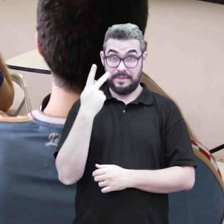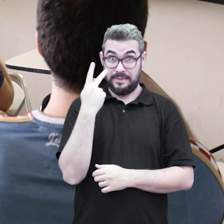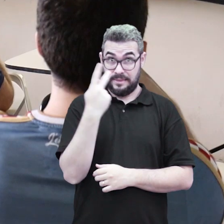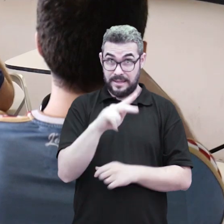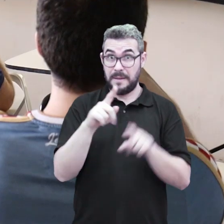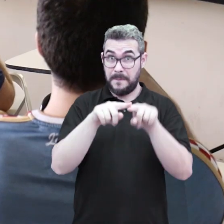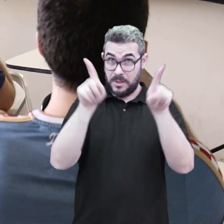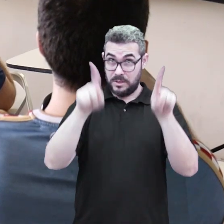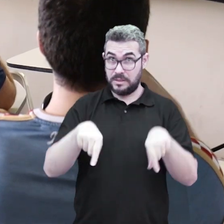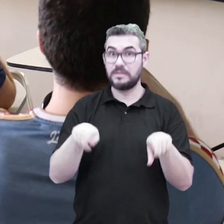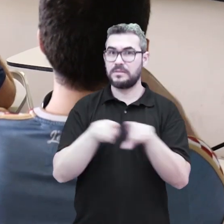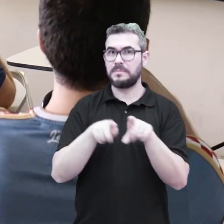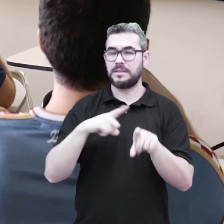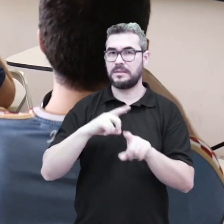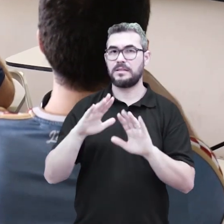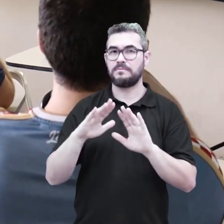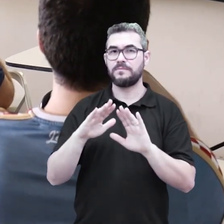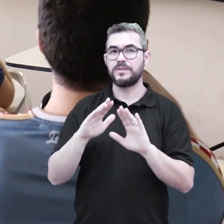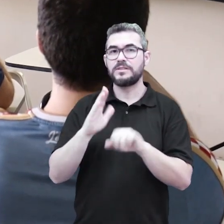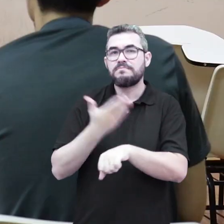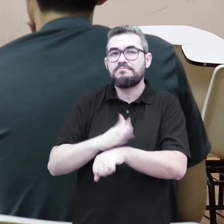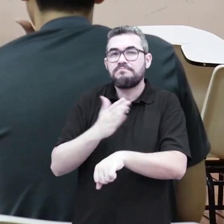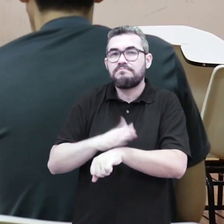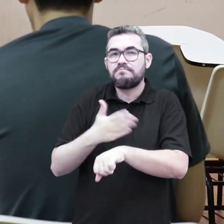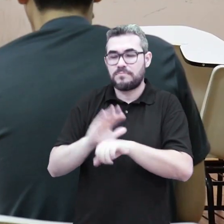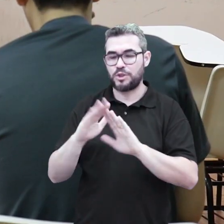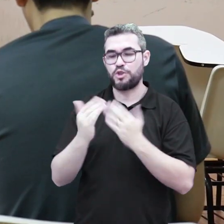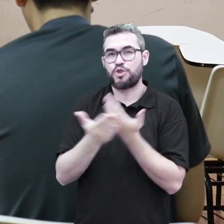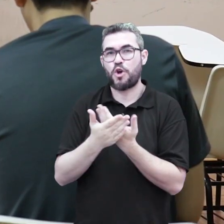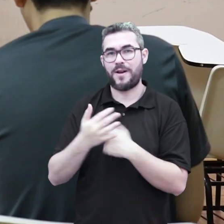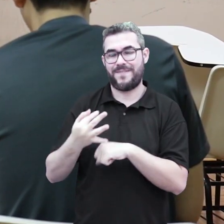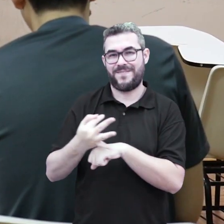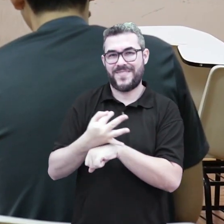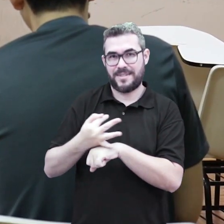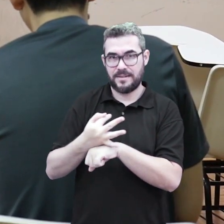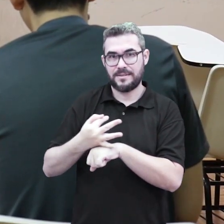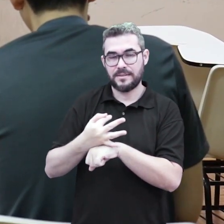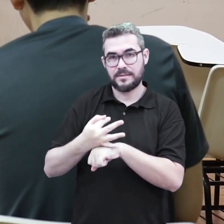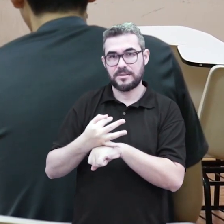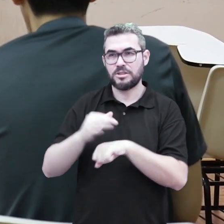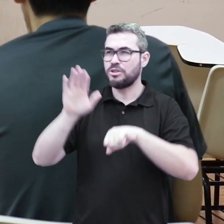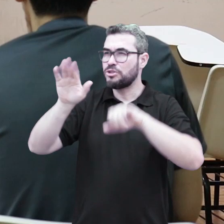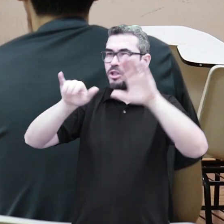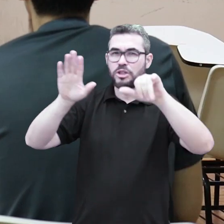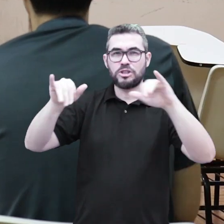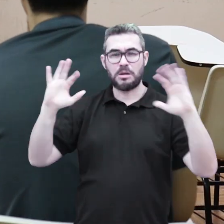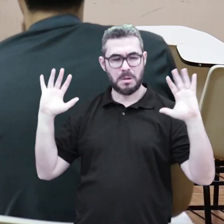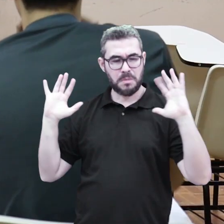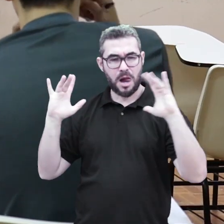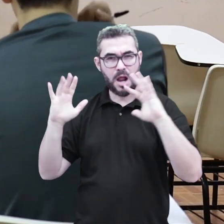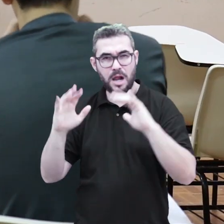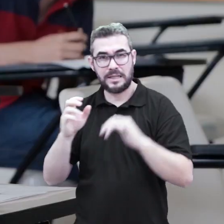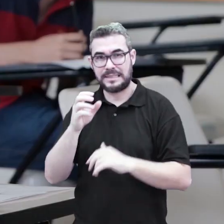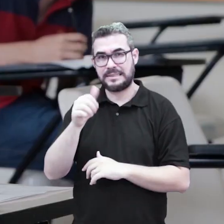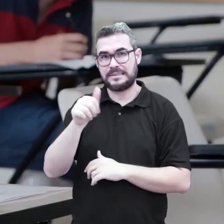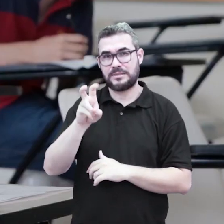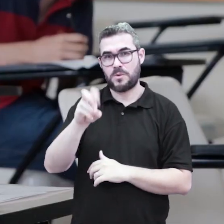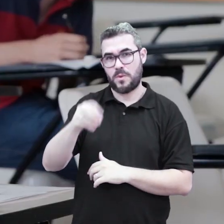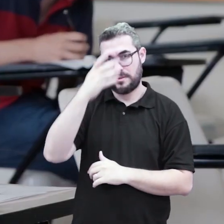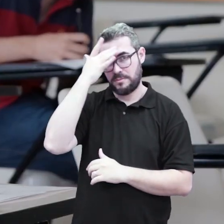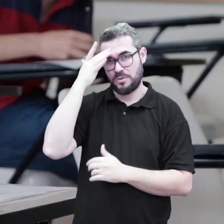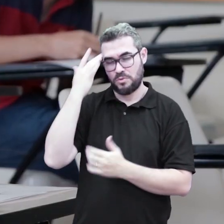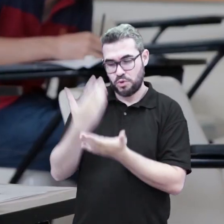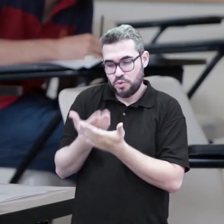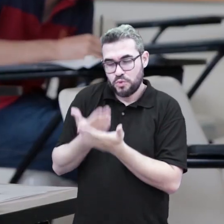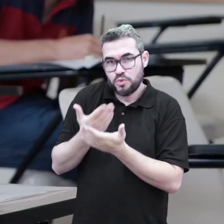Entre os projetos de extensão vinculados ao programa, destaca-se a Escola de Verão, que reúne, nos meses de férias, mais de 150